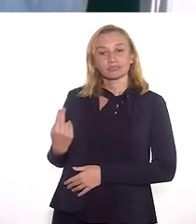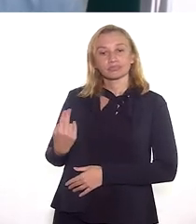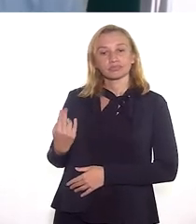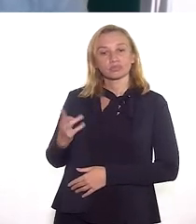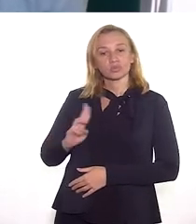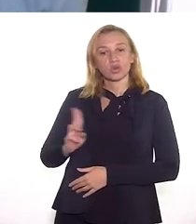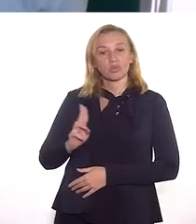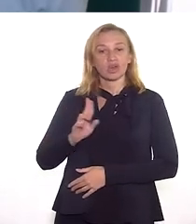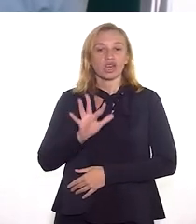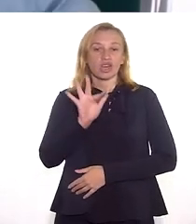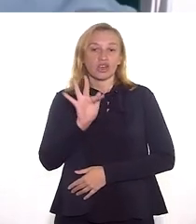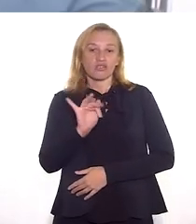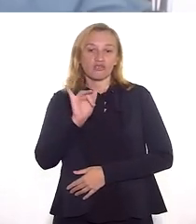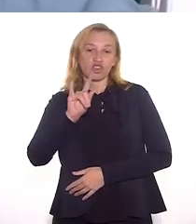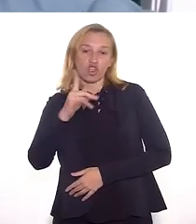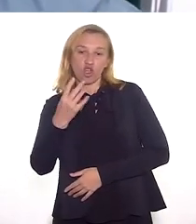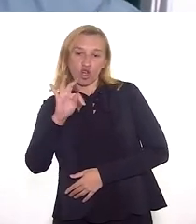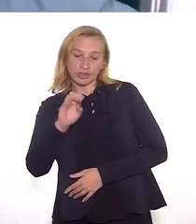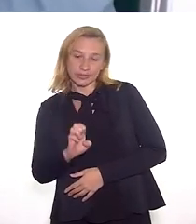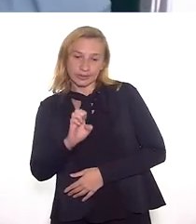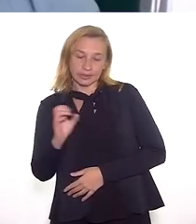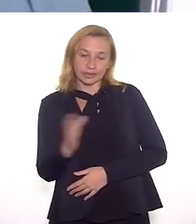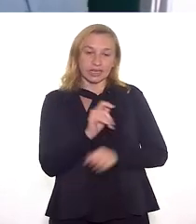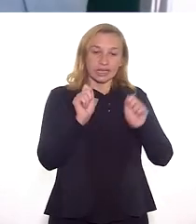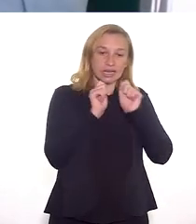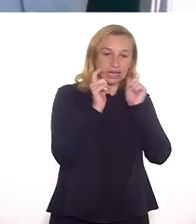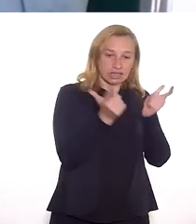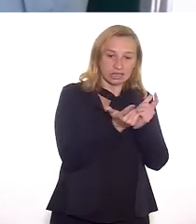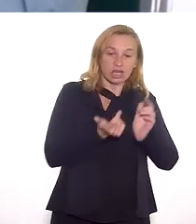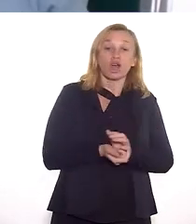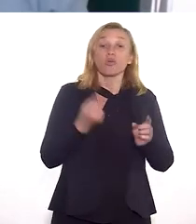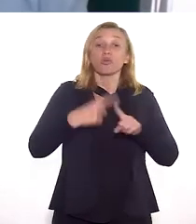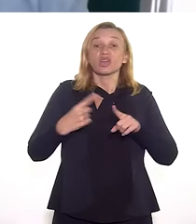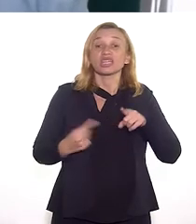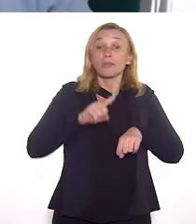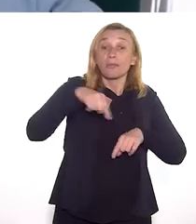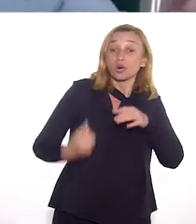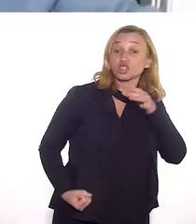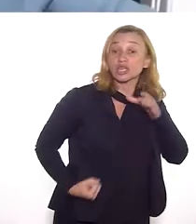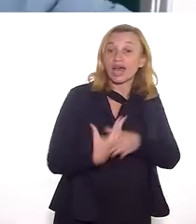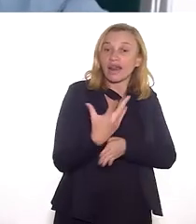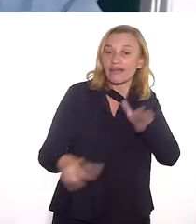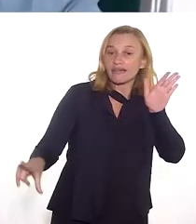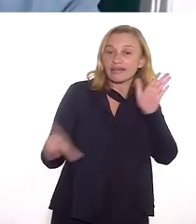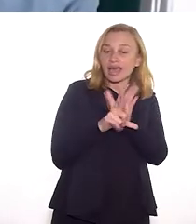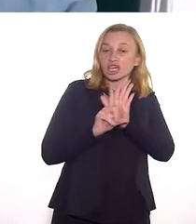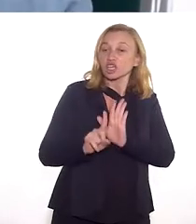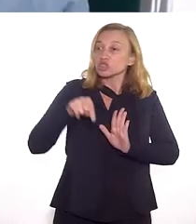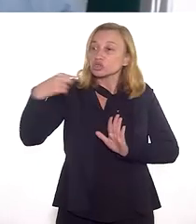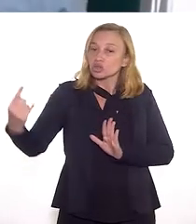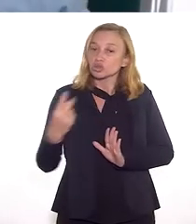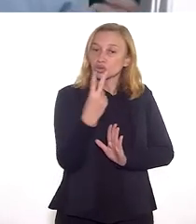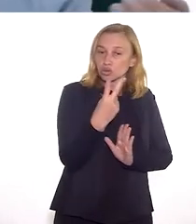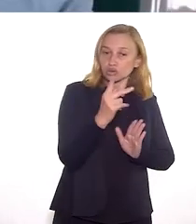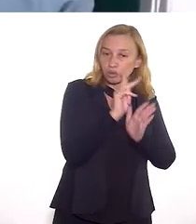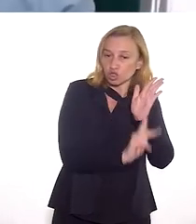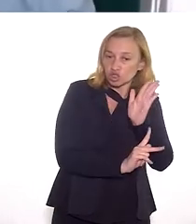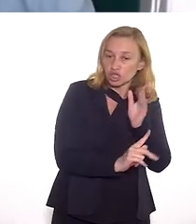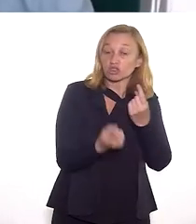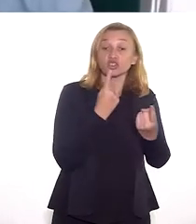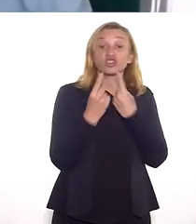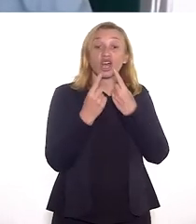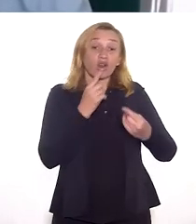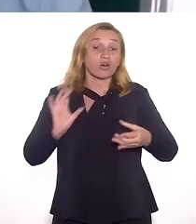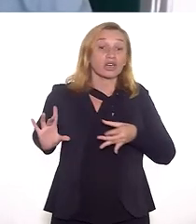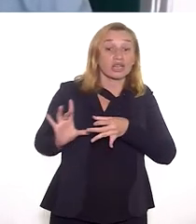ela tem produzido o que eu chamo de filhotes legislativos. Por quê? Porque, depois dessa lei em vigor, nós apresentamos dois